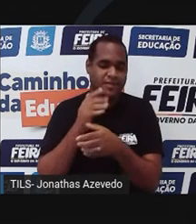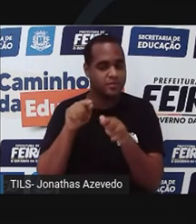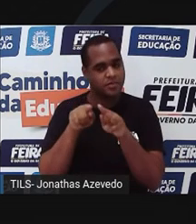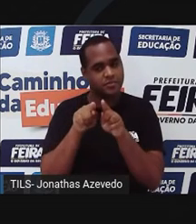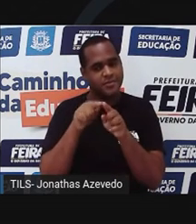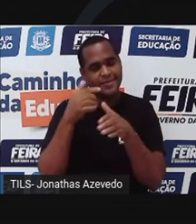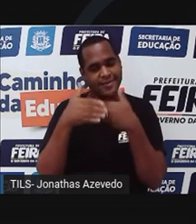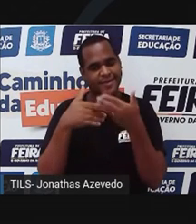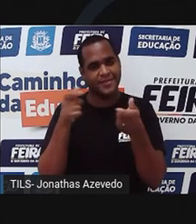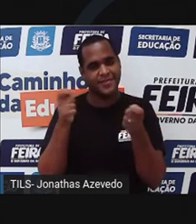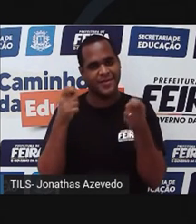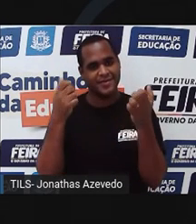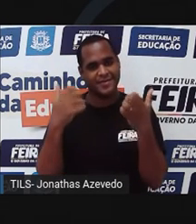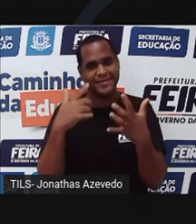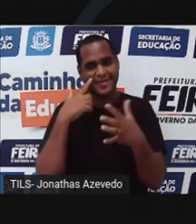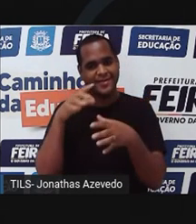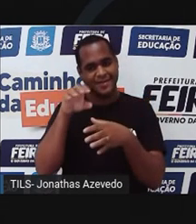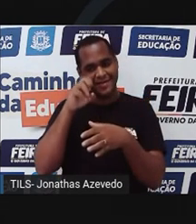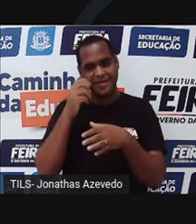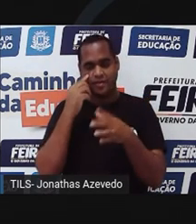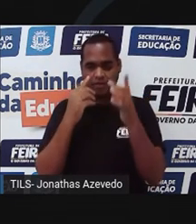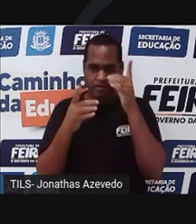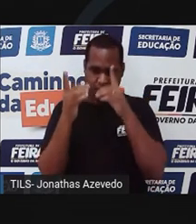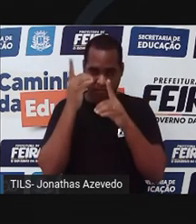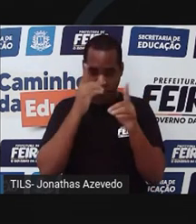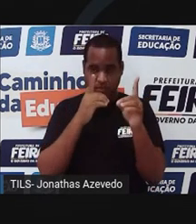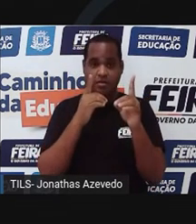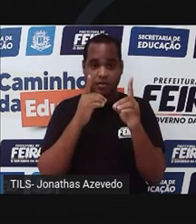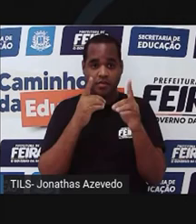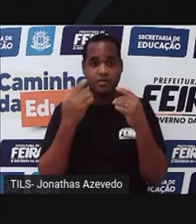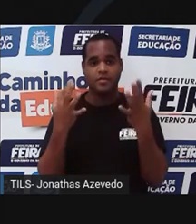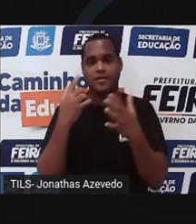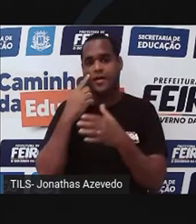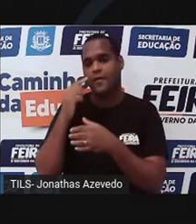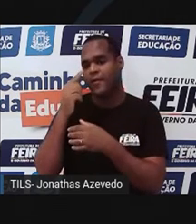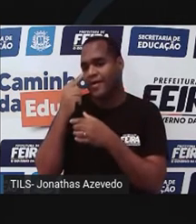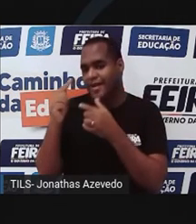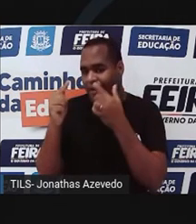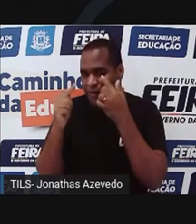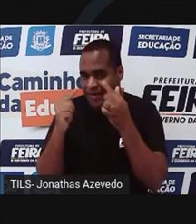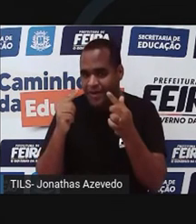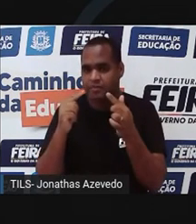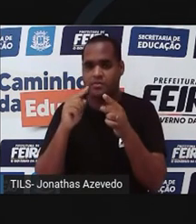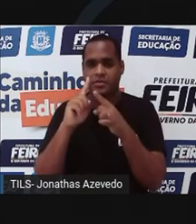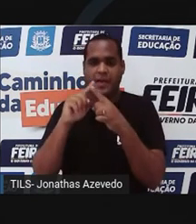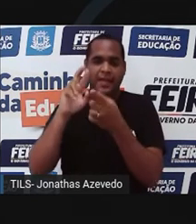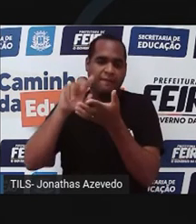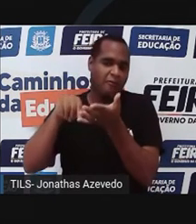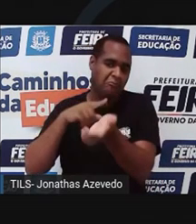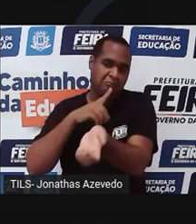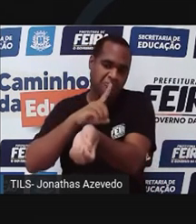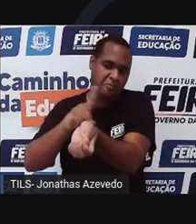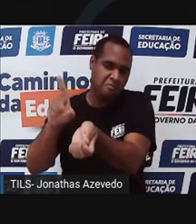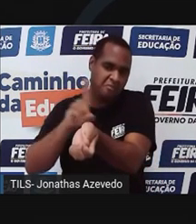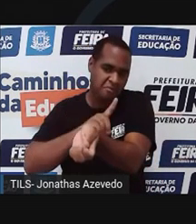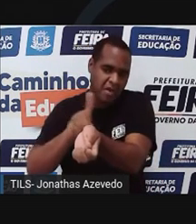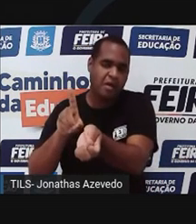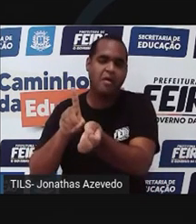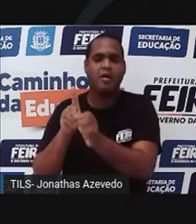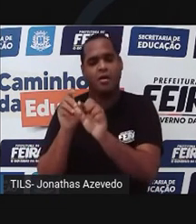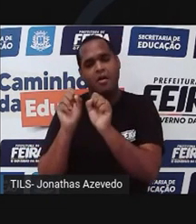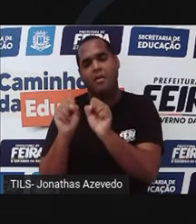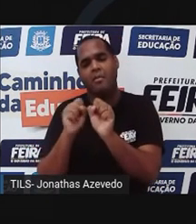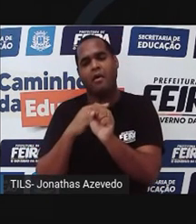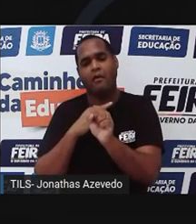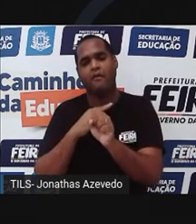isso você pode ter o daltonismo adquirido. No glaucoma, na retinopatia diabética. E aí com isso você pode ter.